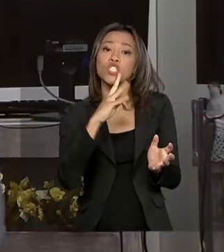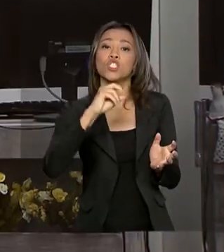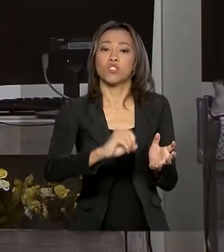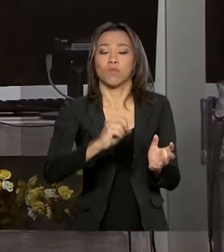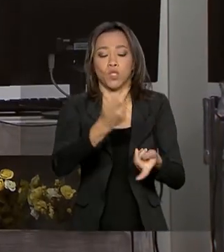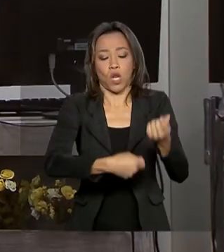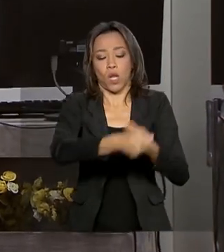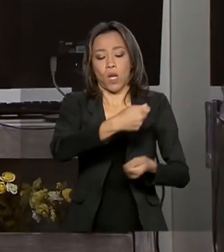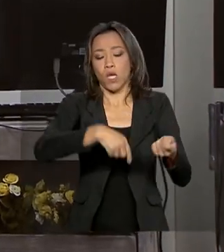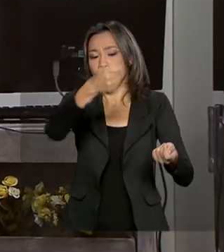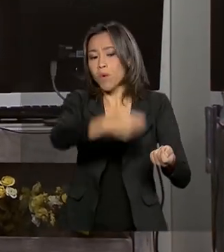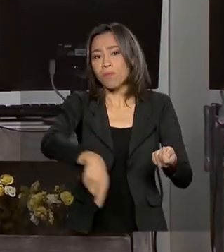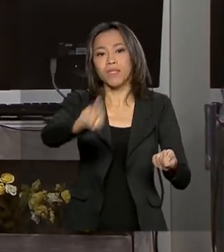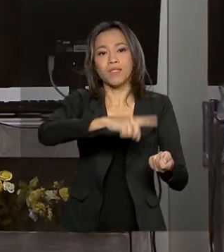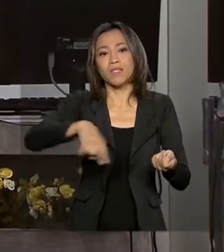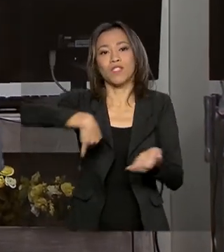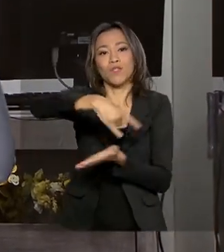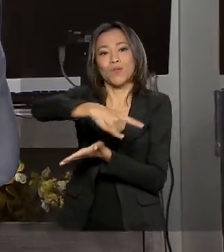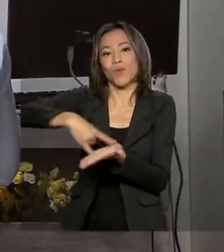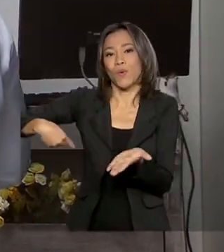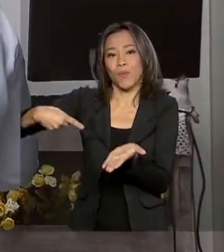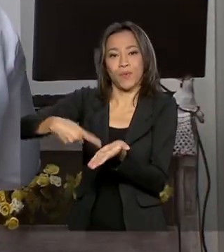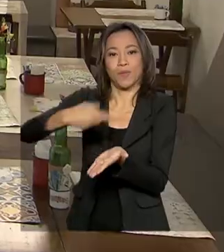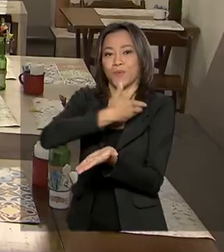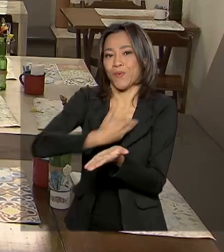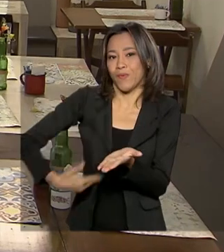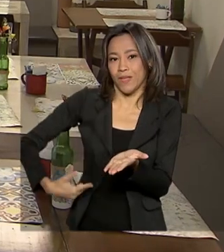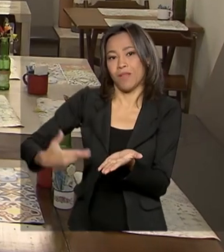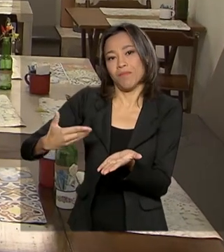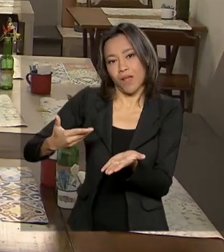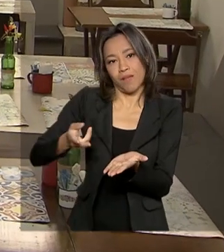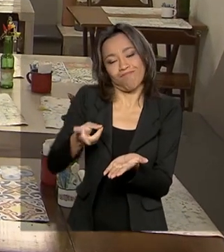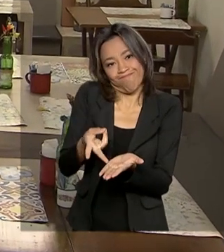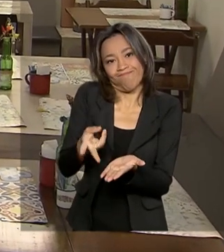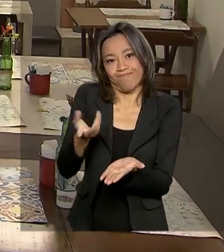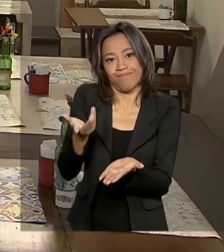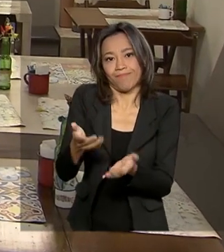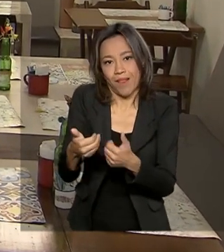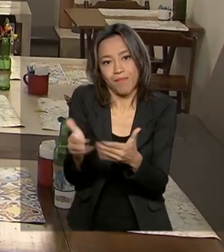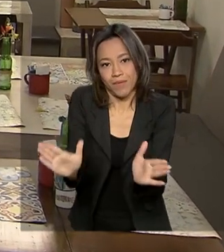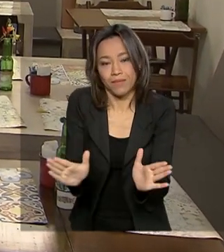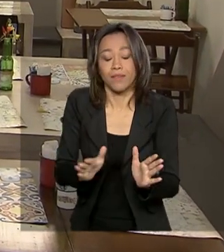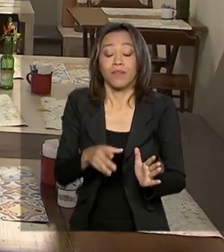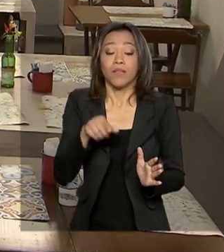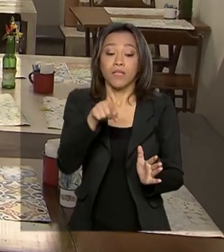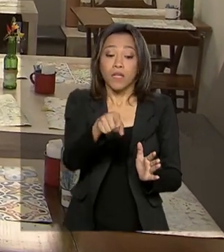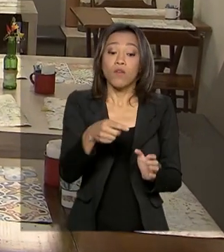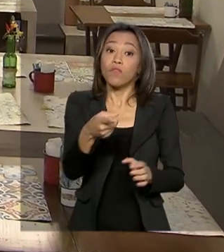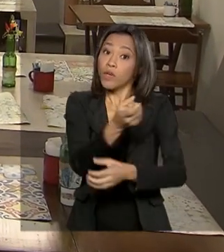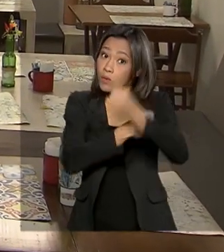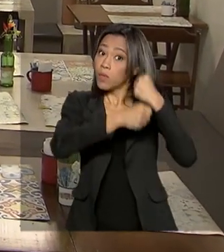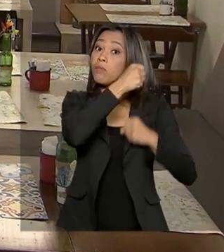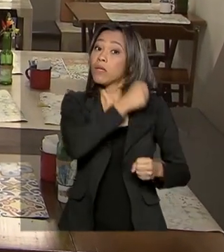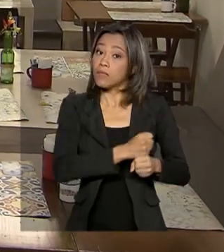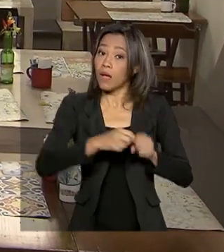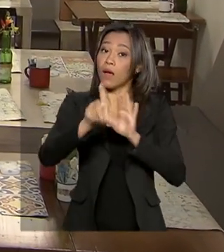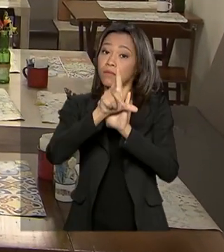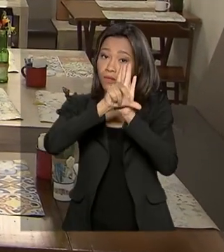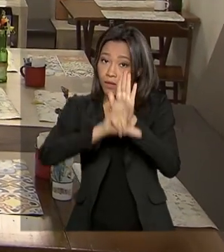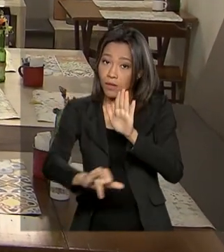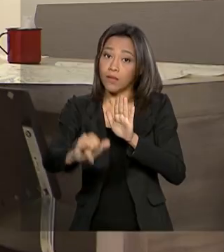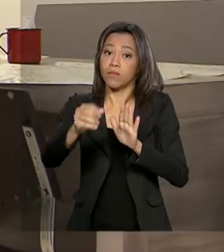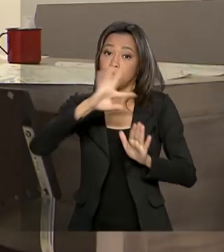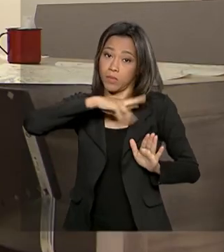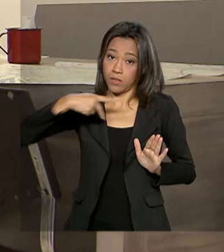não precisam mais ir atrás de um alvará de funcionamento. A Lei da Liberdade Econômica, sancionada no ano passado pelo presidente Jair